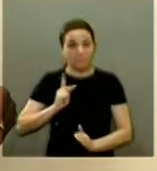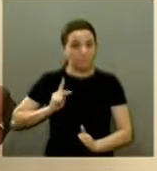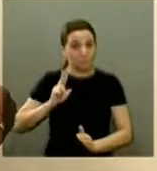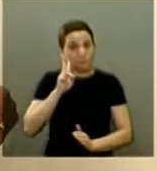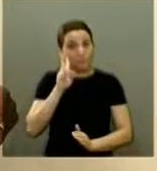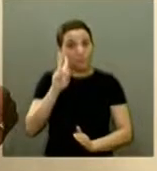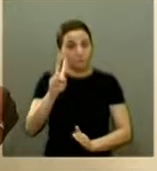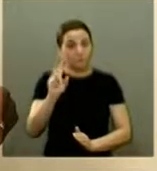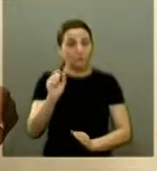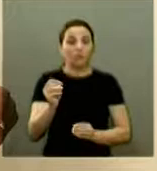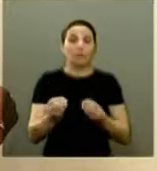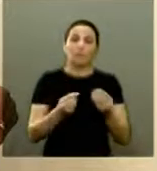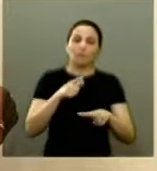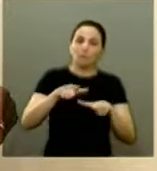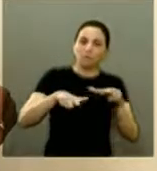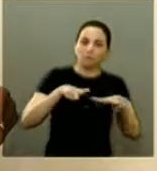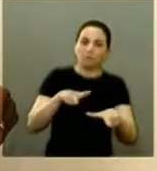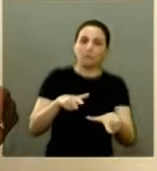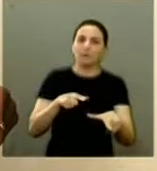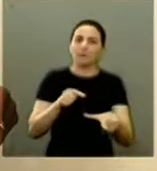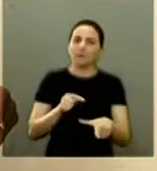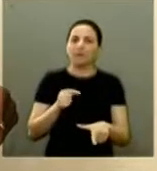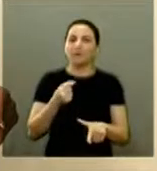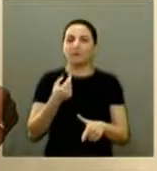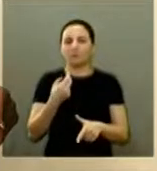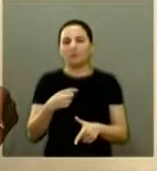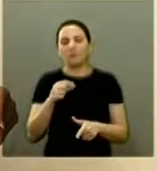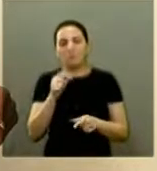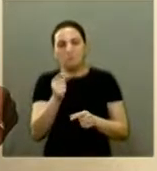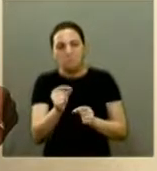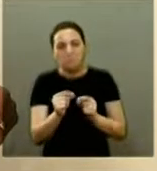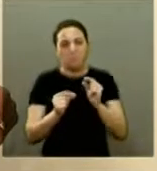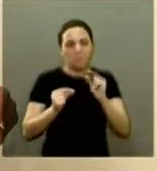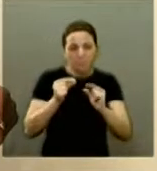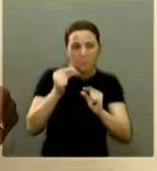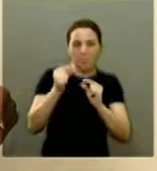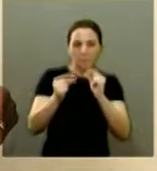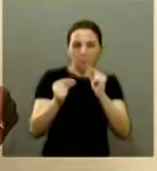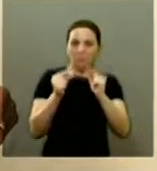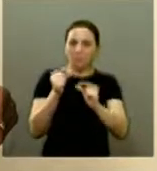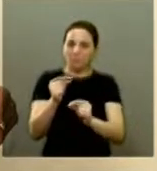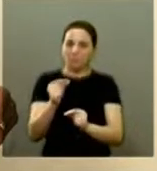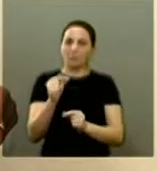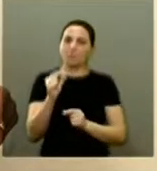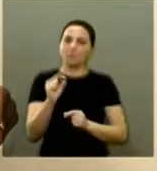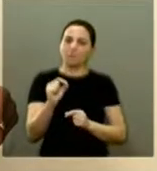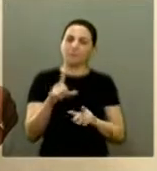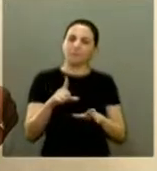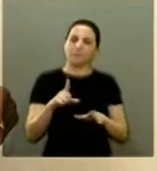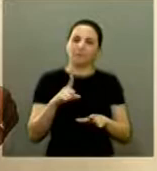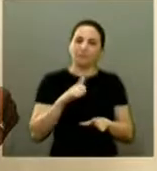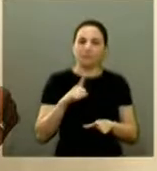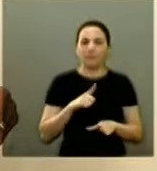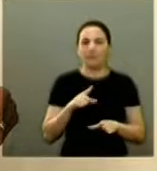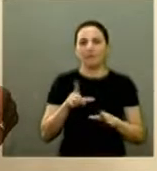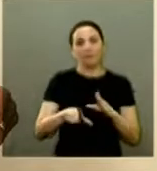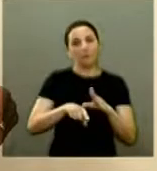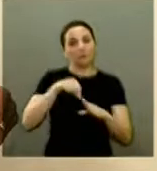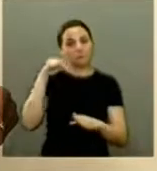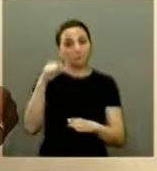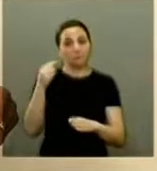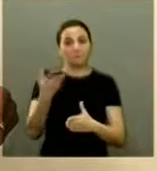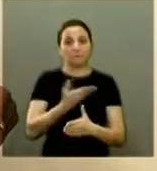o que é um trabalho quando é feito formiguinha né pastor então teremos essa ação entre amigos aquelas pessoas